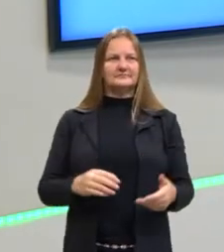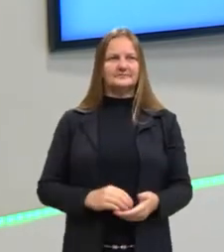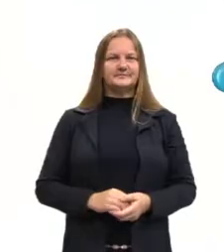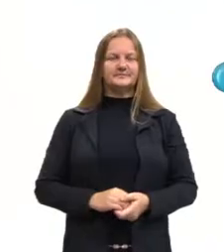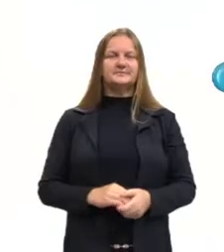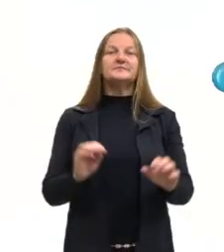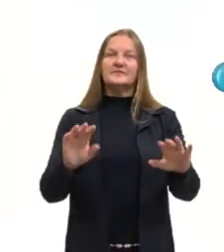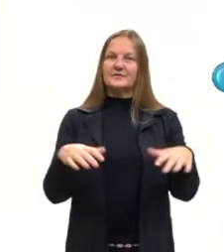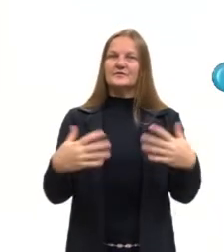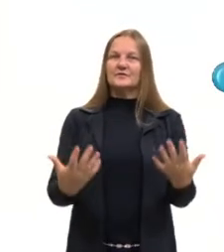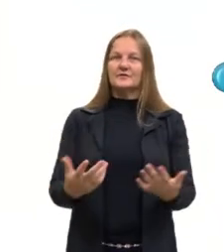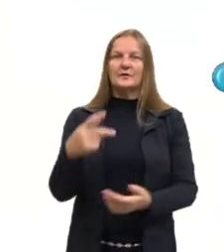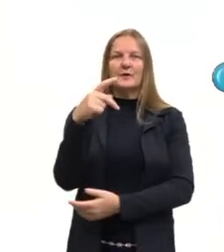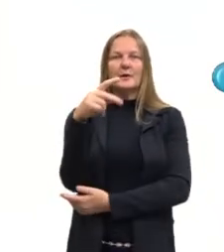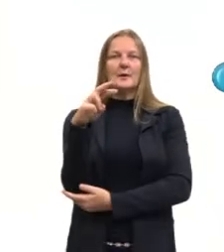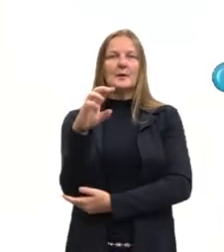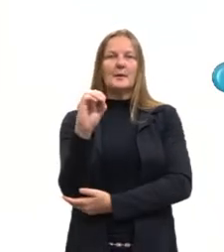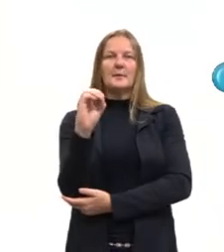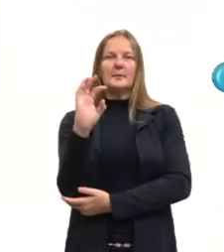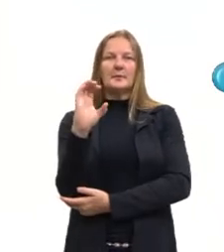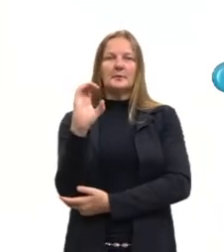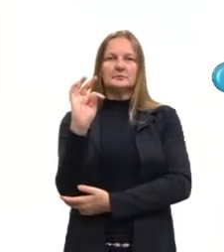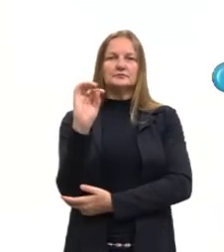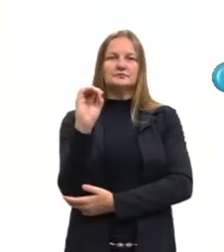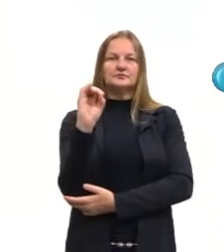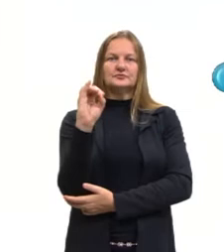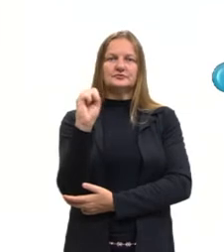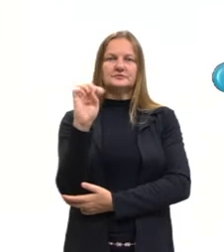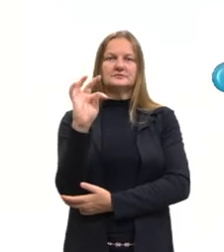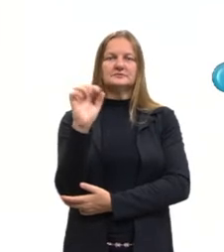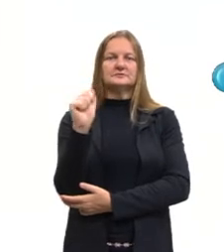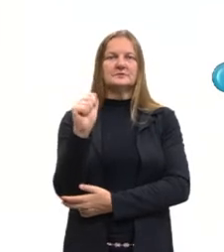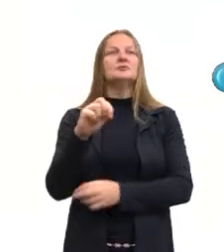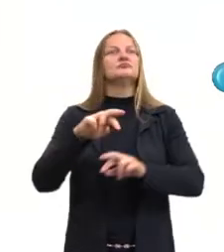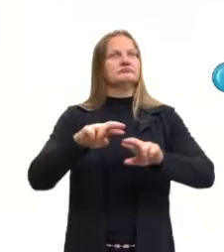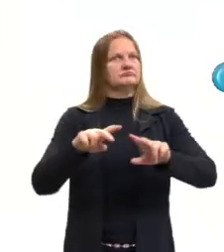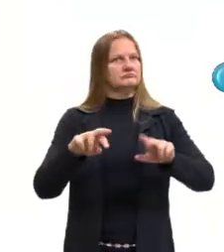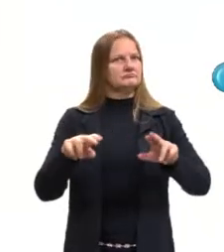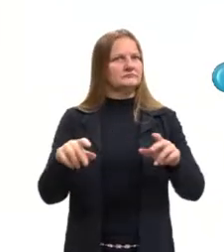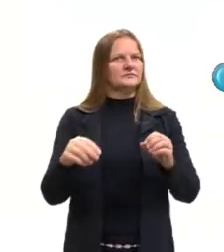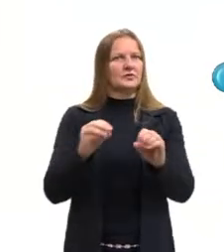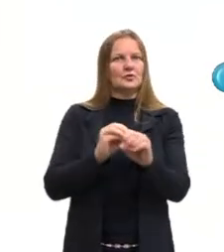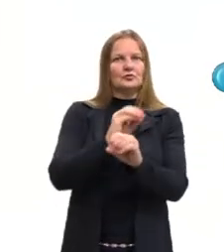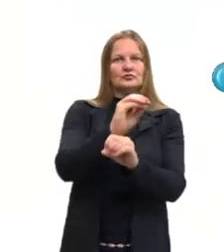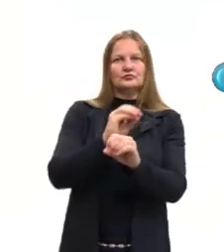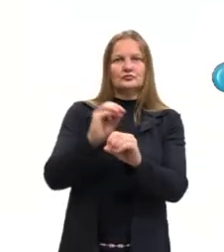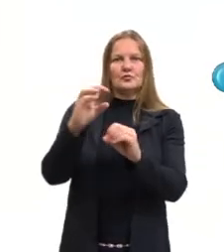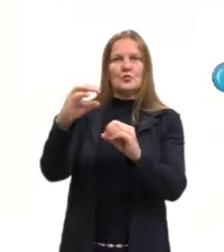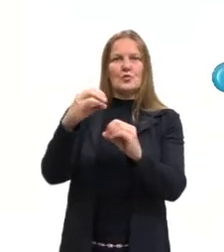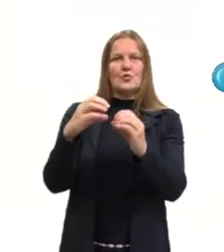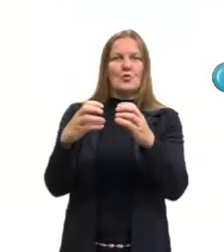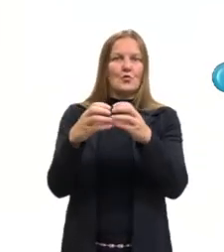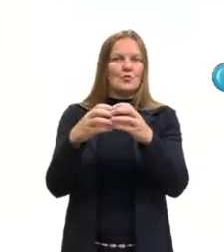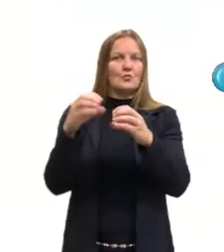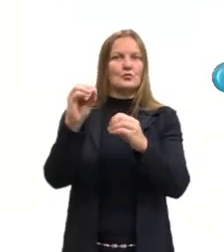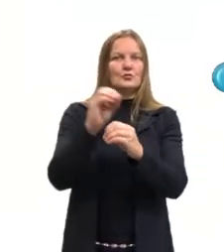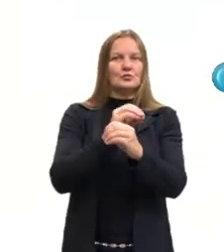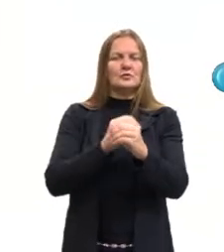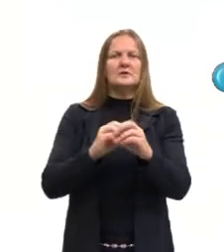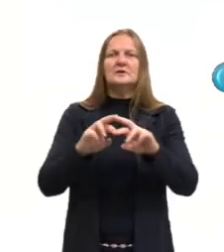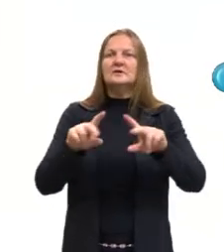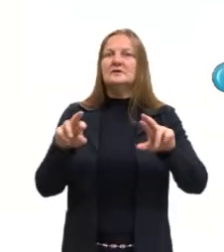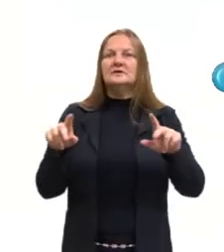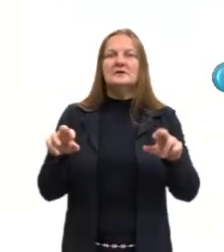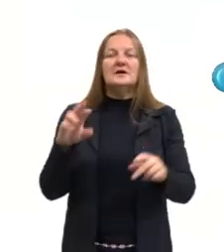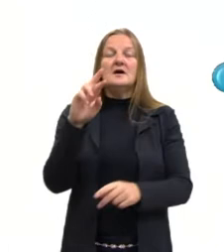Então, os protoactistas, eles são diferenciados entre eles, são muito diferentes. Geralmente, os